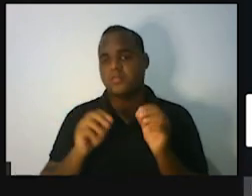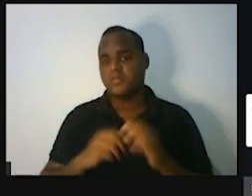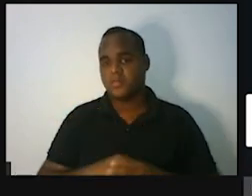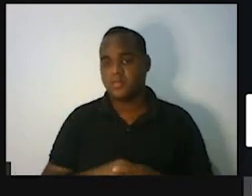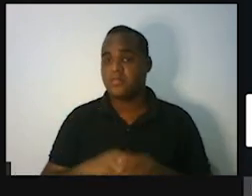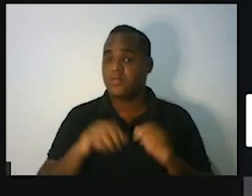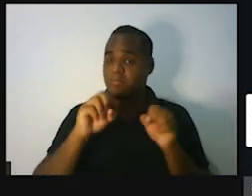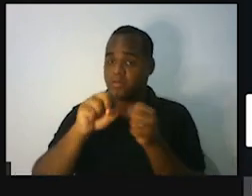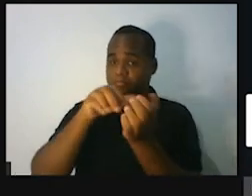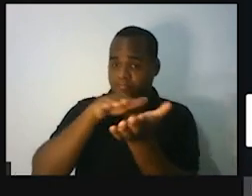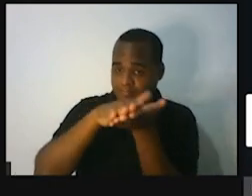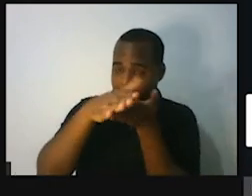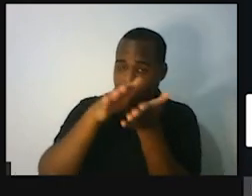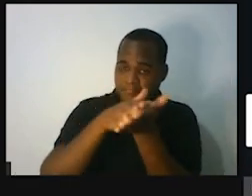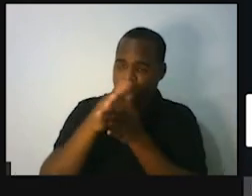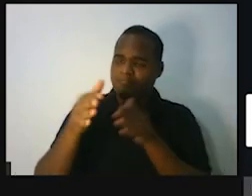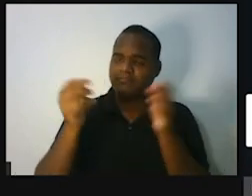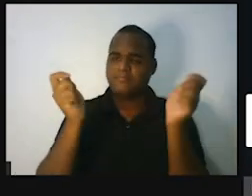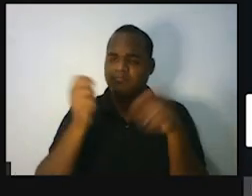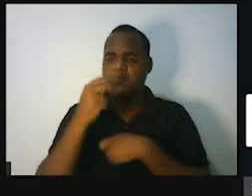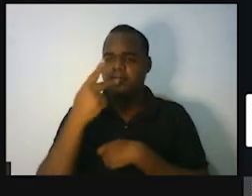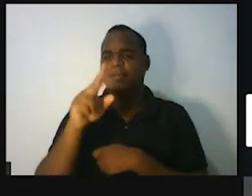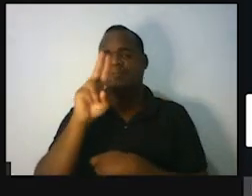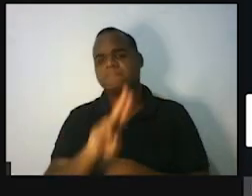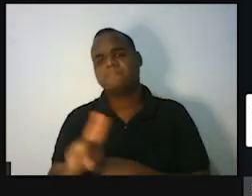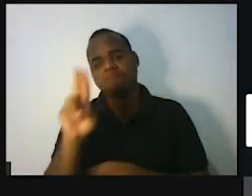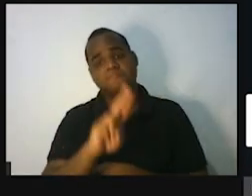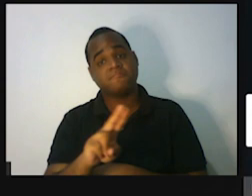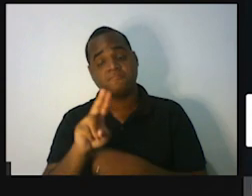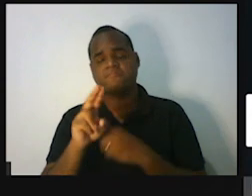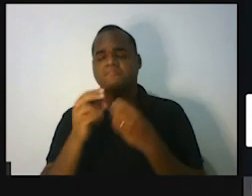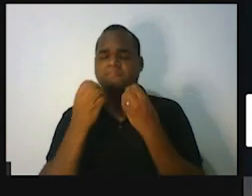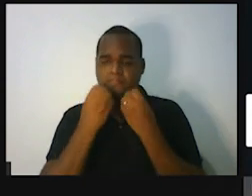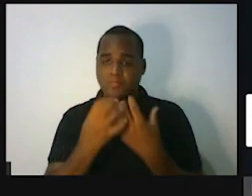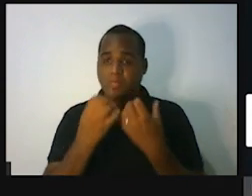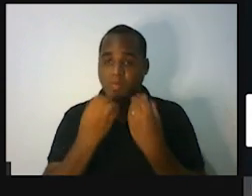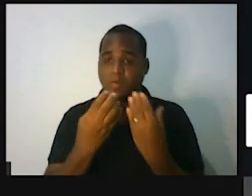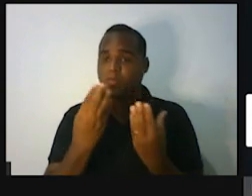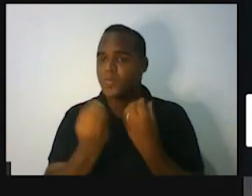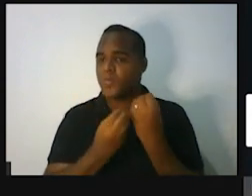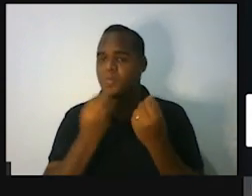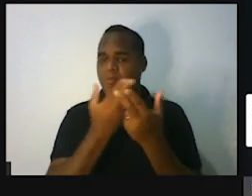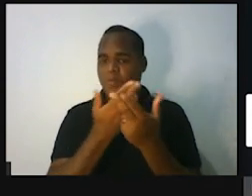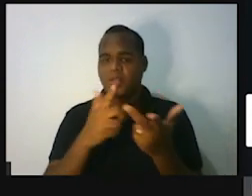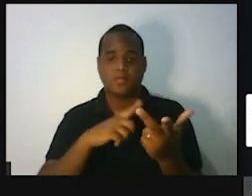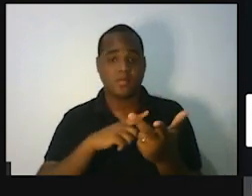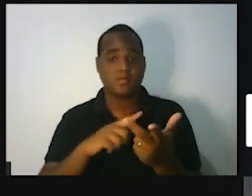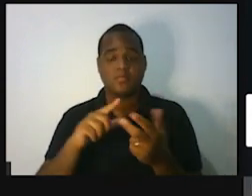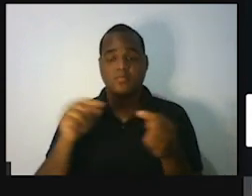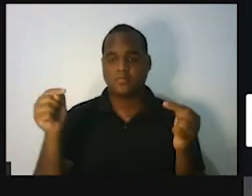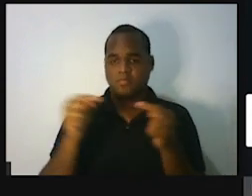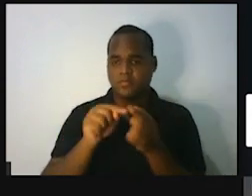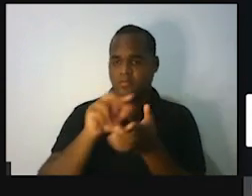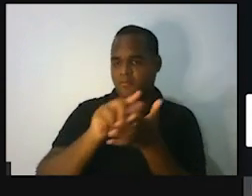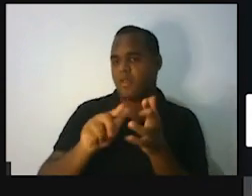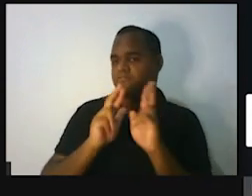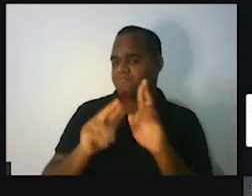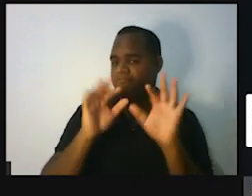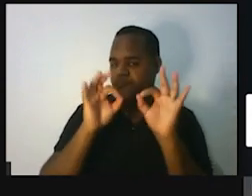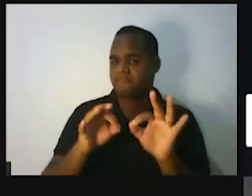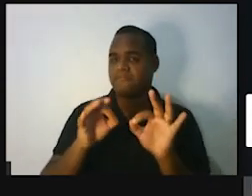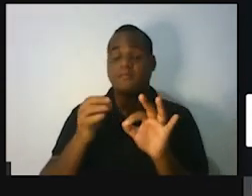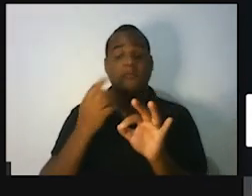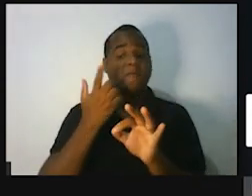impresso e você pode usar, tá bom? Para fazer aí essa proposta de atividade de consumo